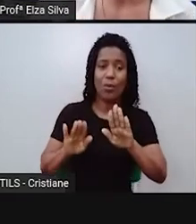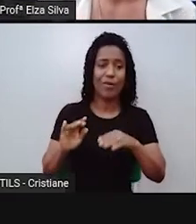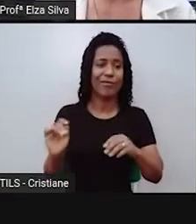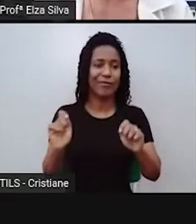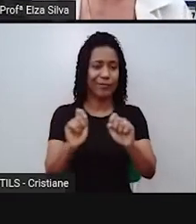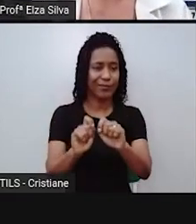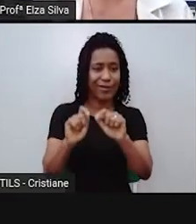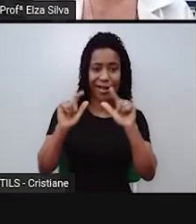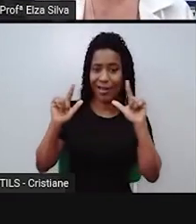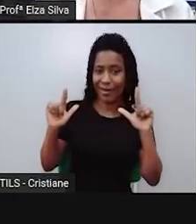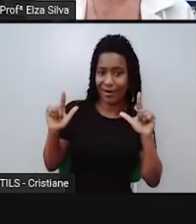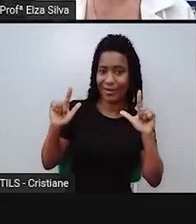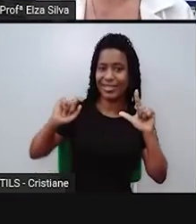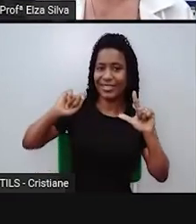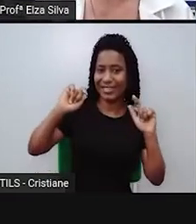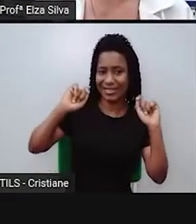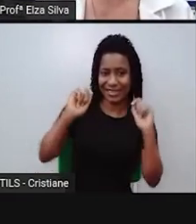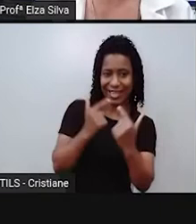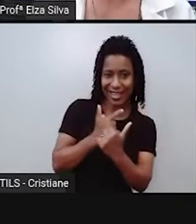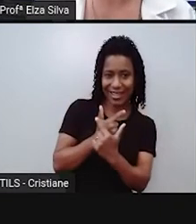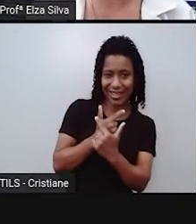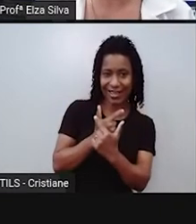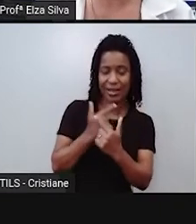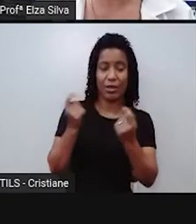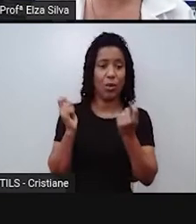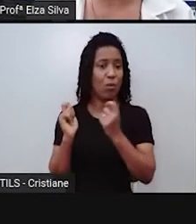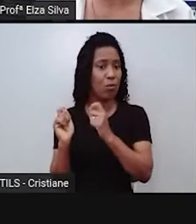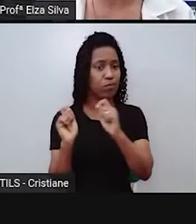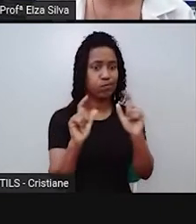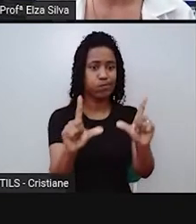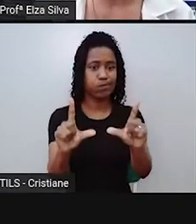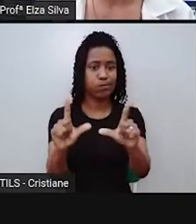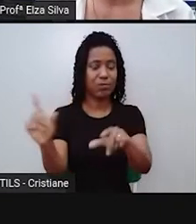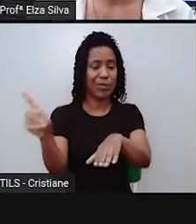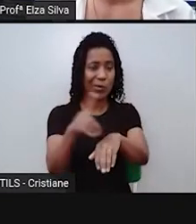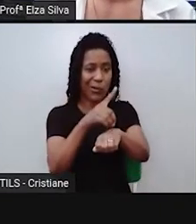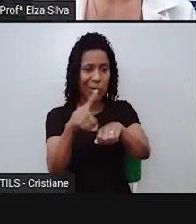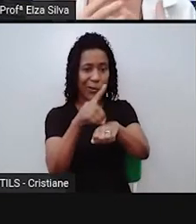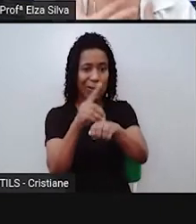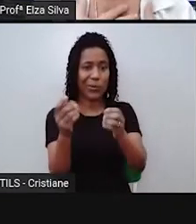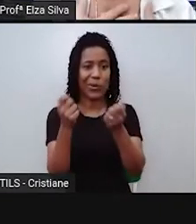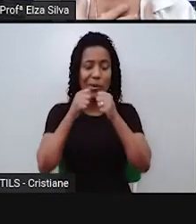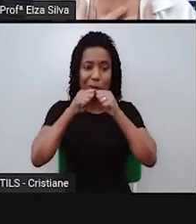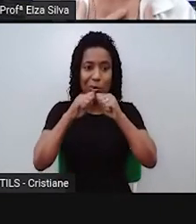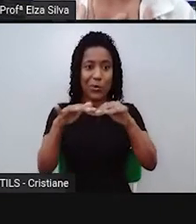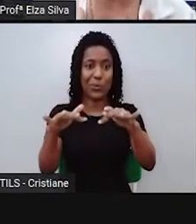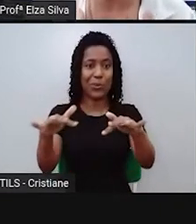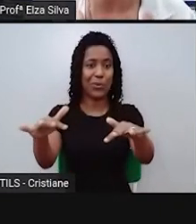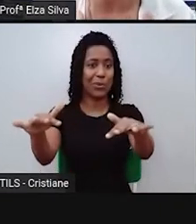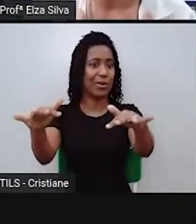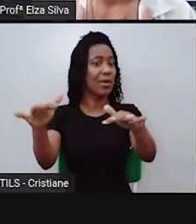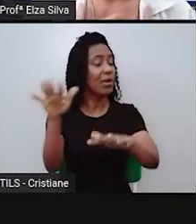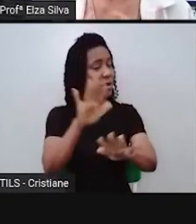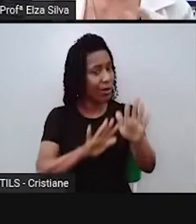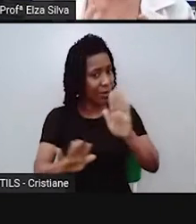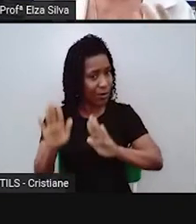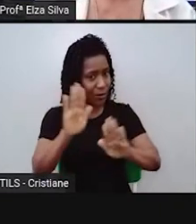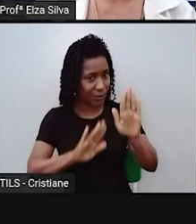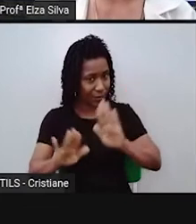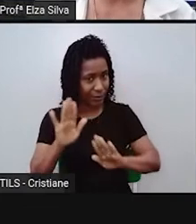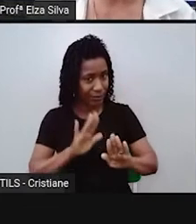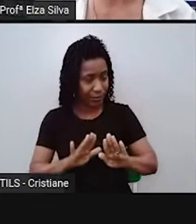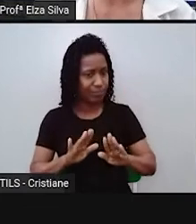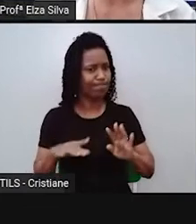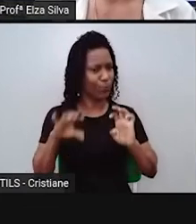e disseminação desses textos pelos meios digitais. Então, a gente deve se perguntar, eu estou